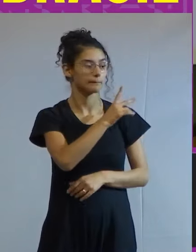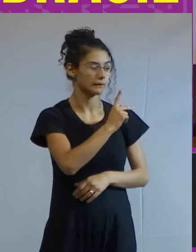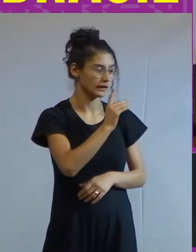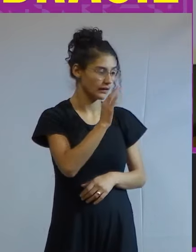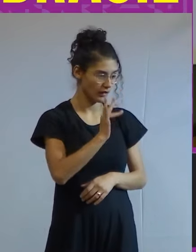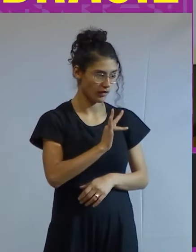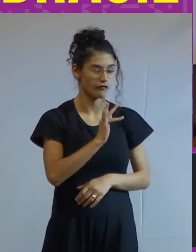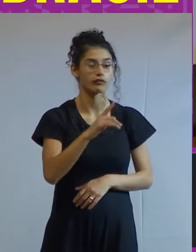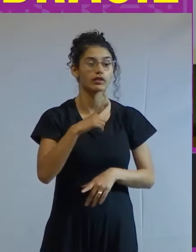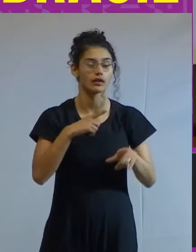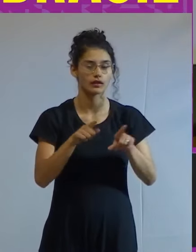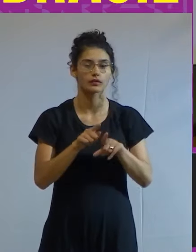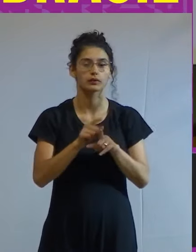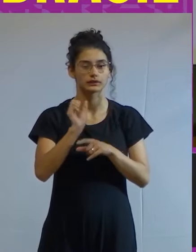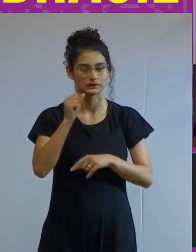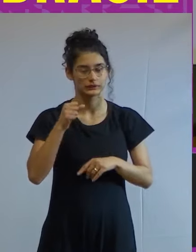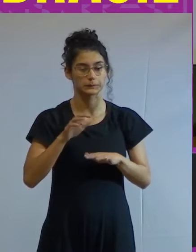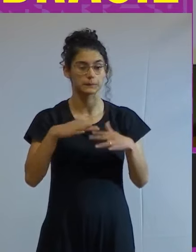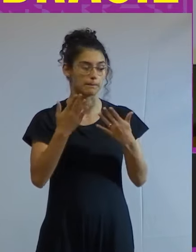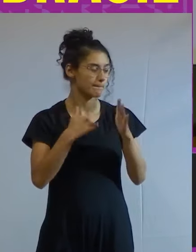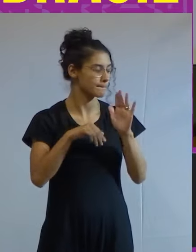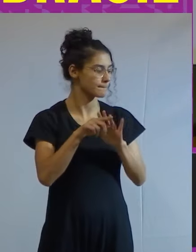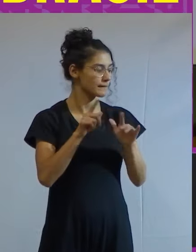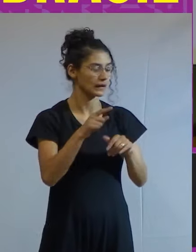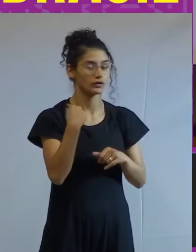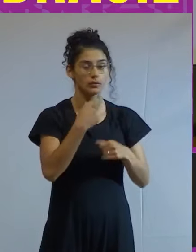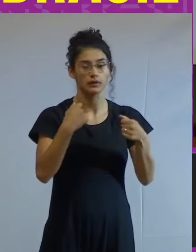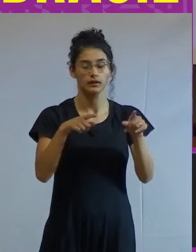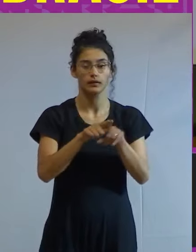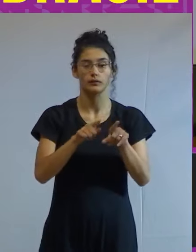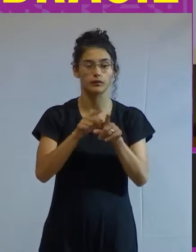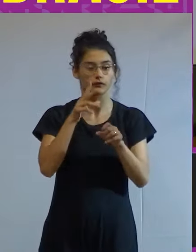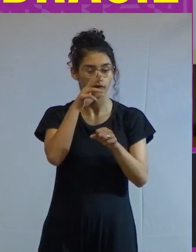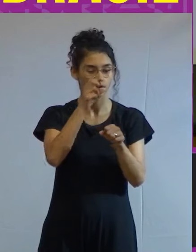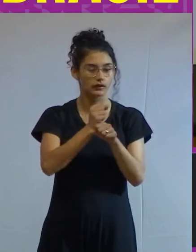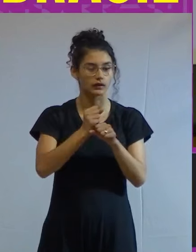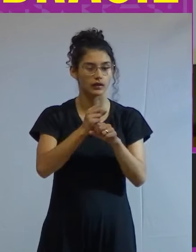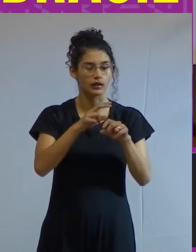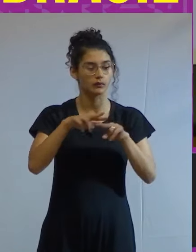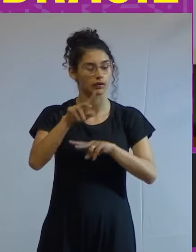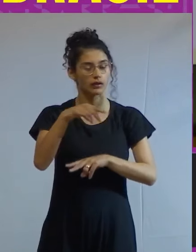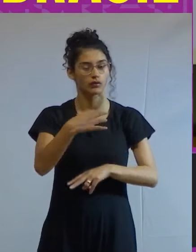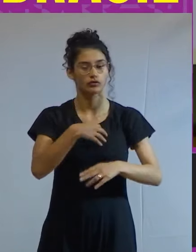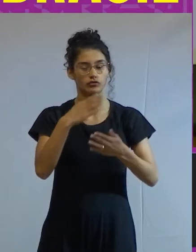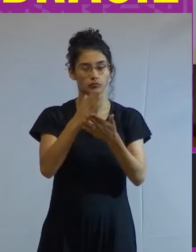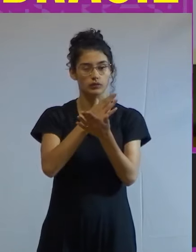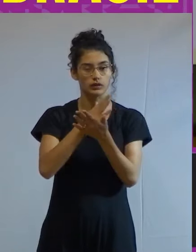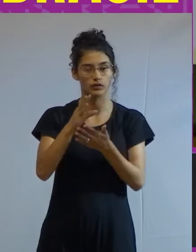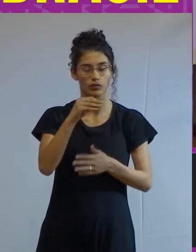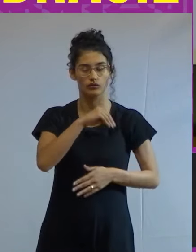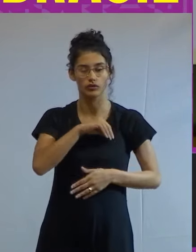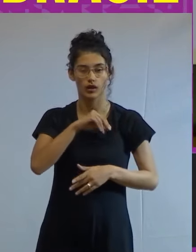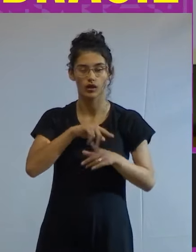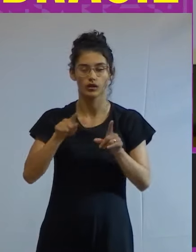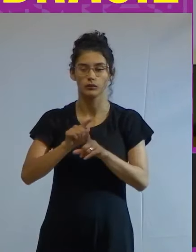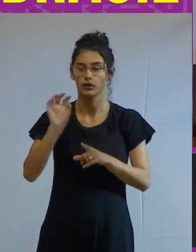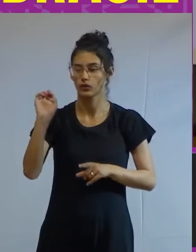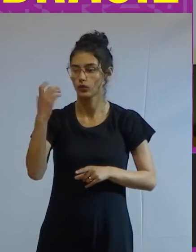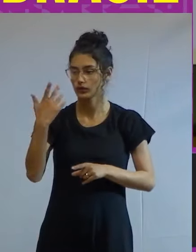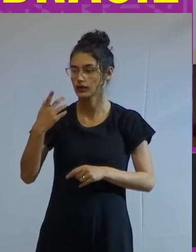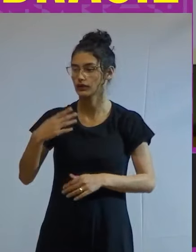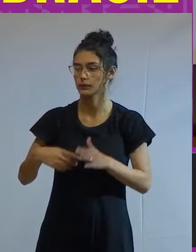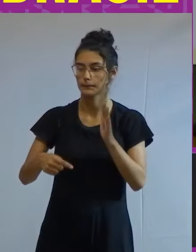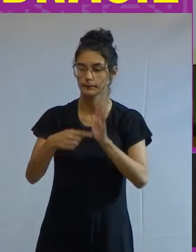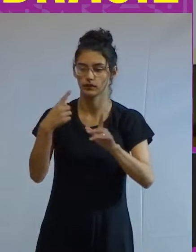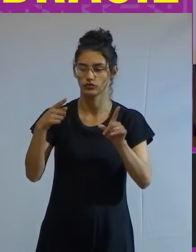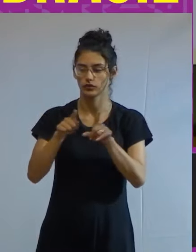temos a tributação então mais do que nunca precisamos também fortalecer a reforma tributária que é uma forma de distribuição de renda uma coisa que acontece principalmente